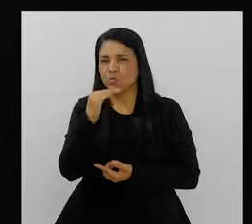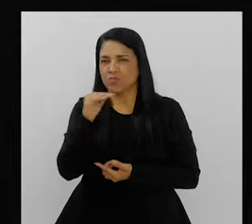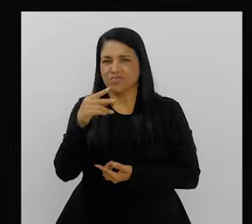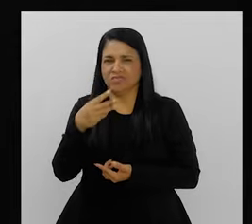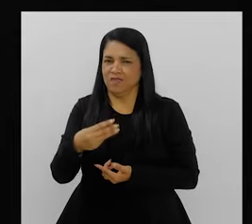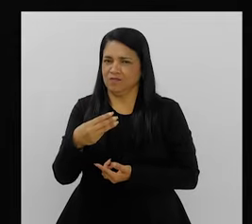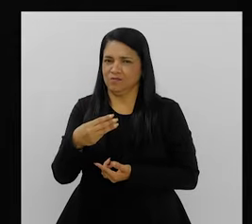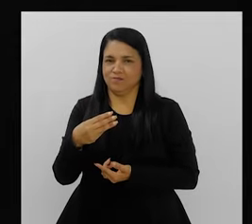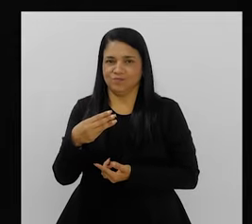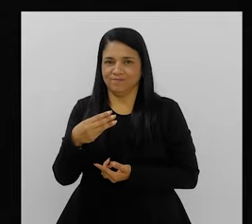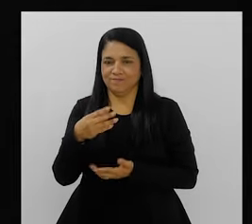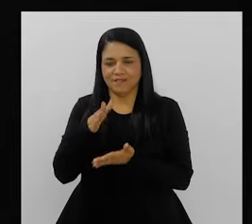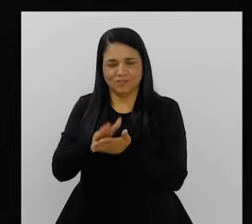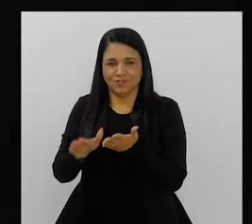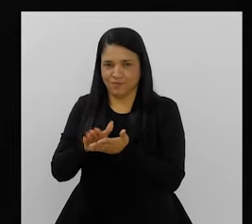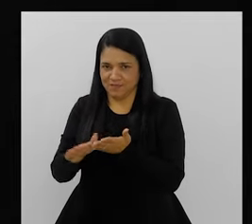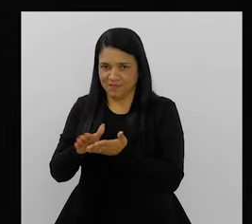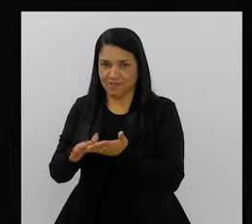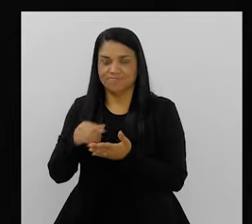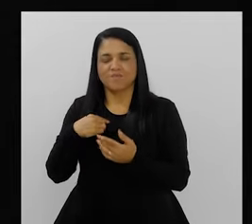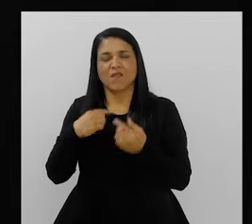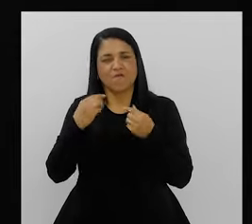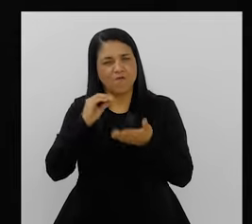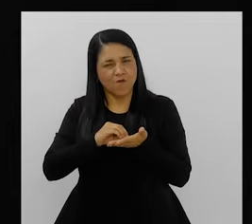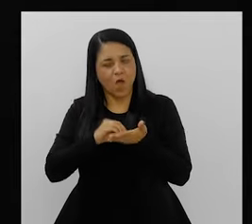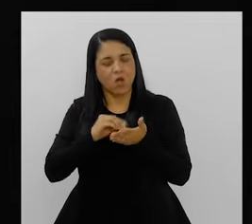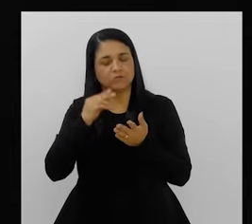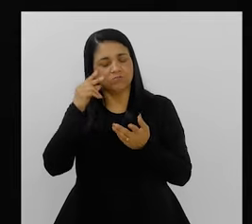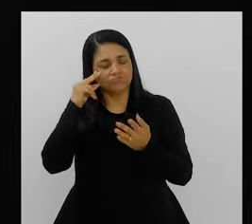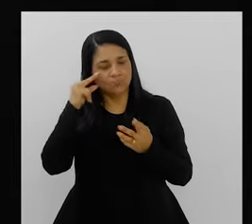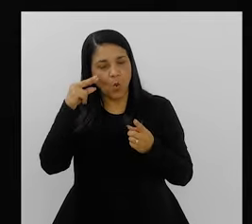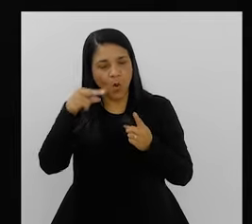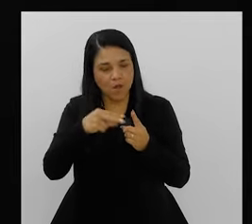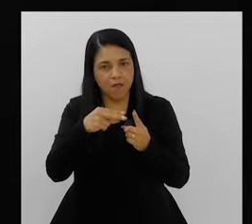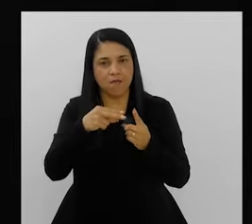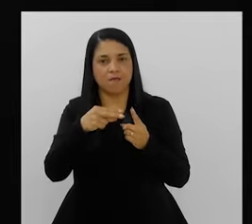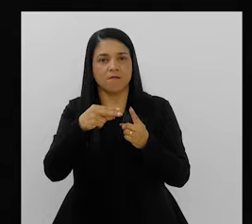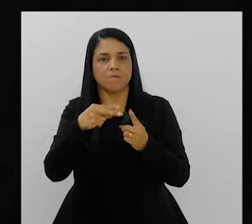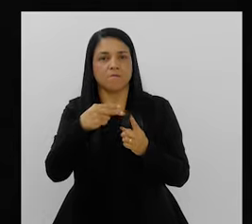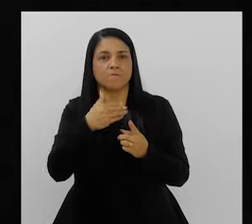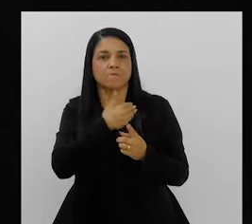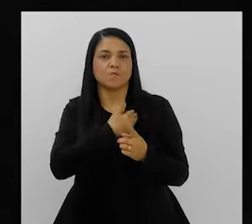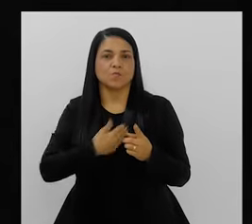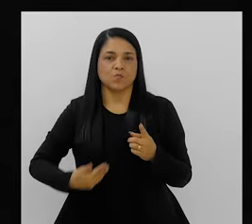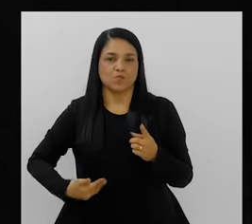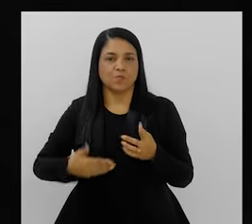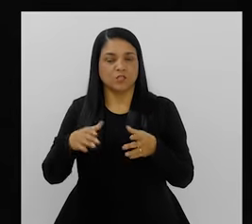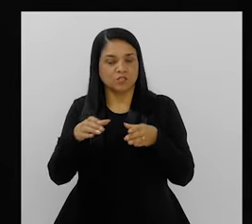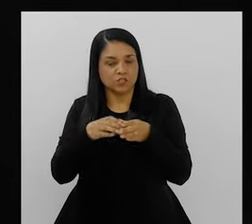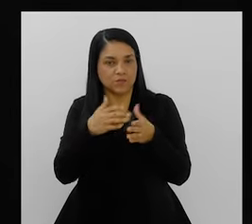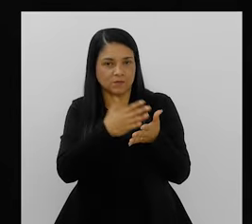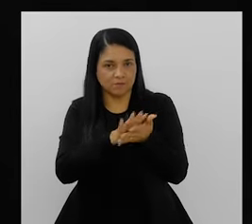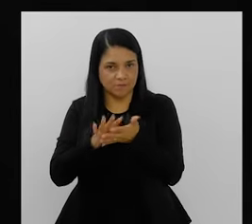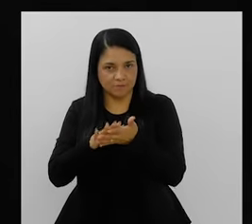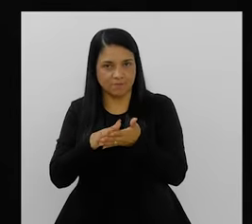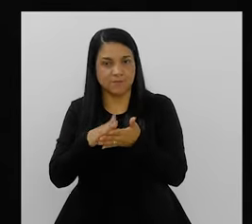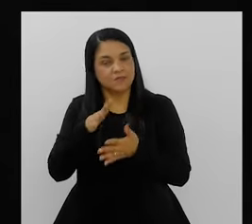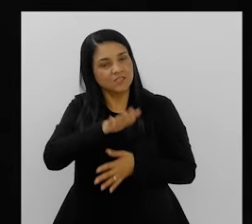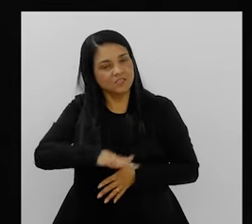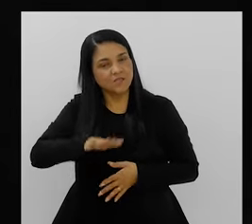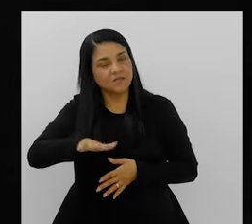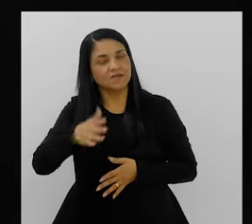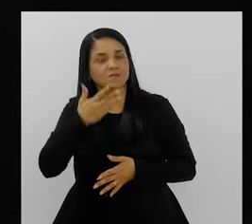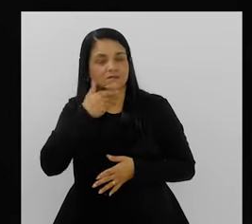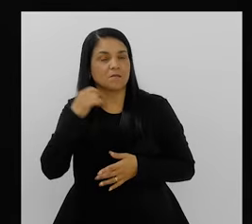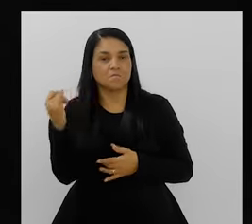despesa. Falta um olhar do poder público para as escolas Mirim, e isso é um fato. Por isso, acho tão importante